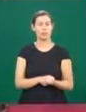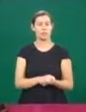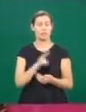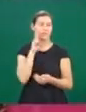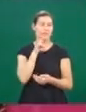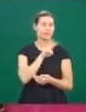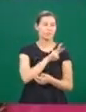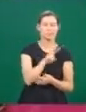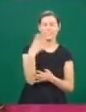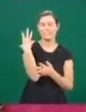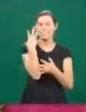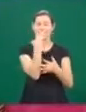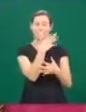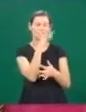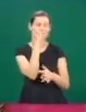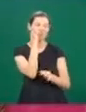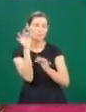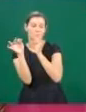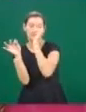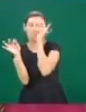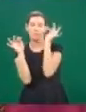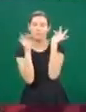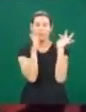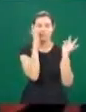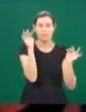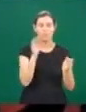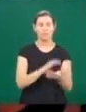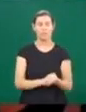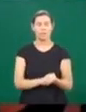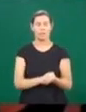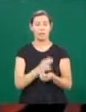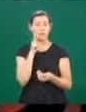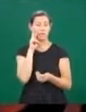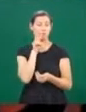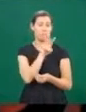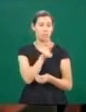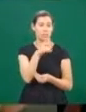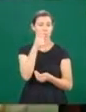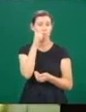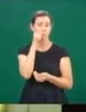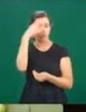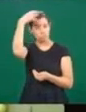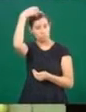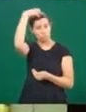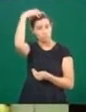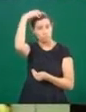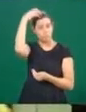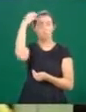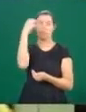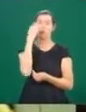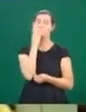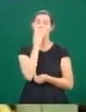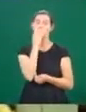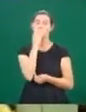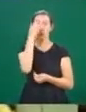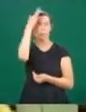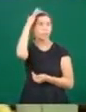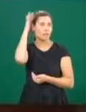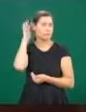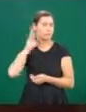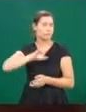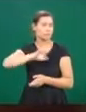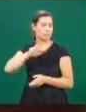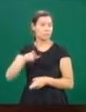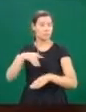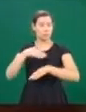Nos clássicos, as princesas podem até ter cores de cabelo diferentes, mas a tonalidade da pele quase não varia.